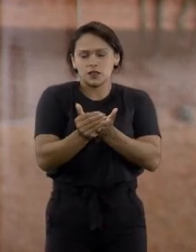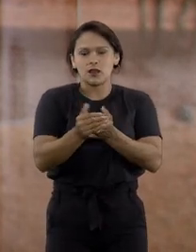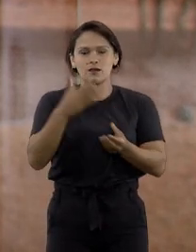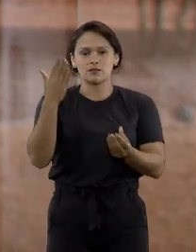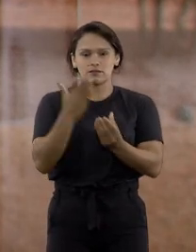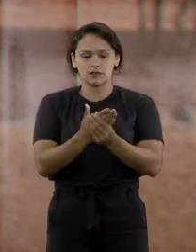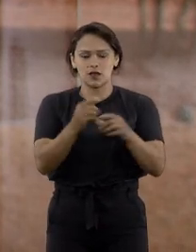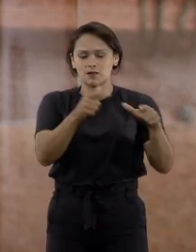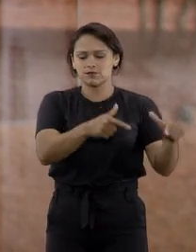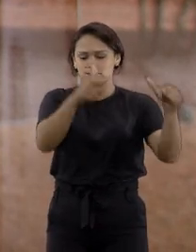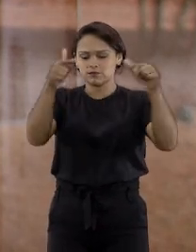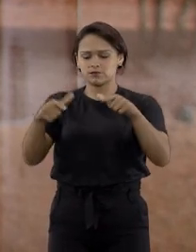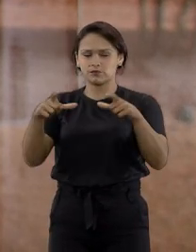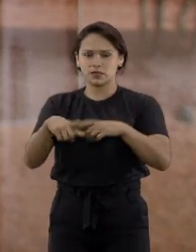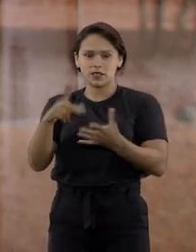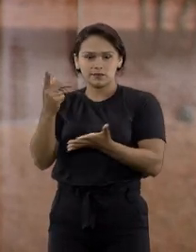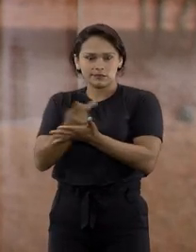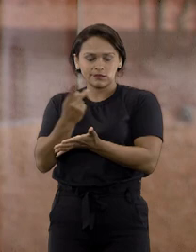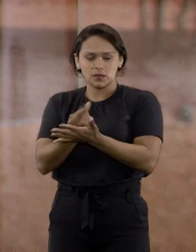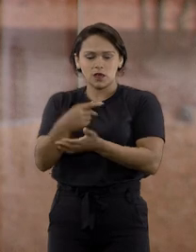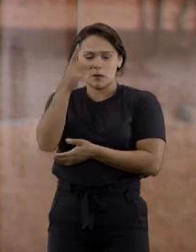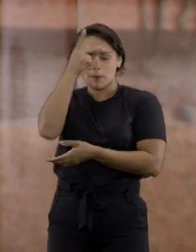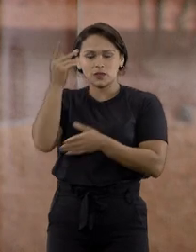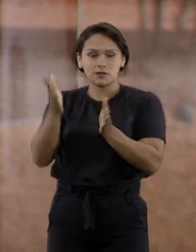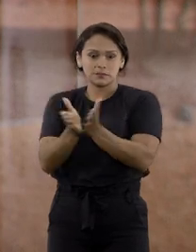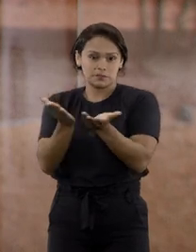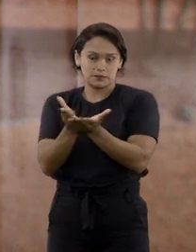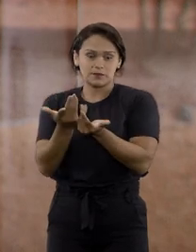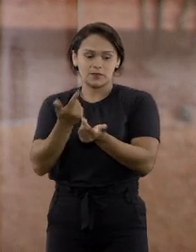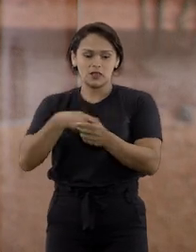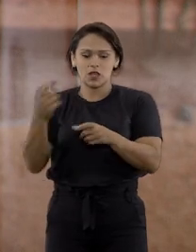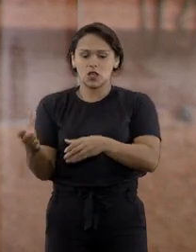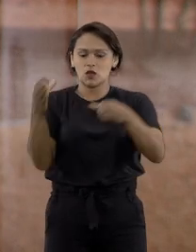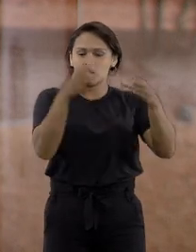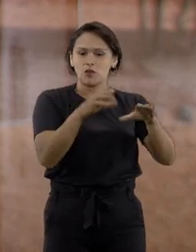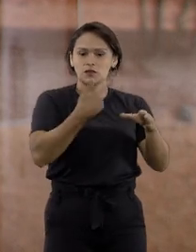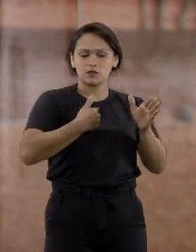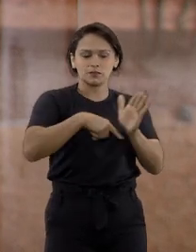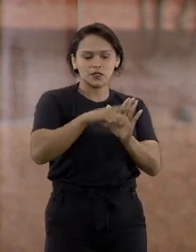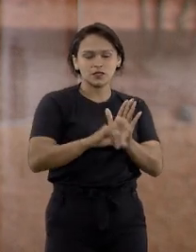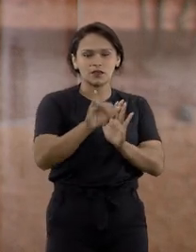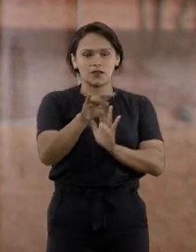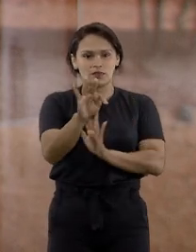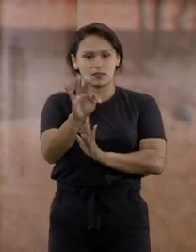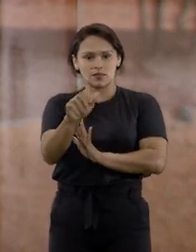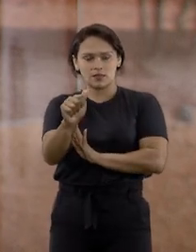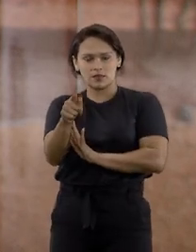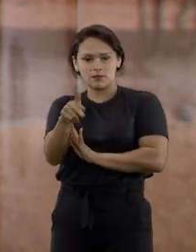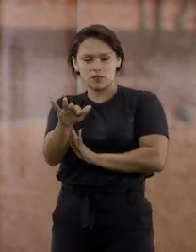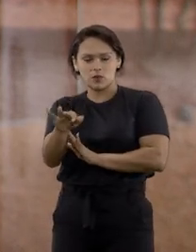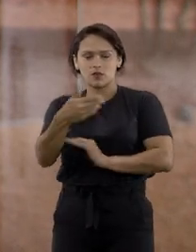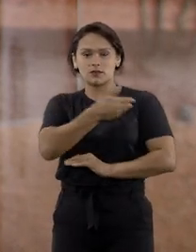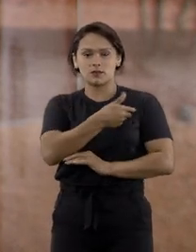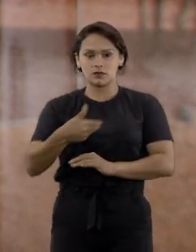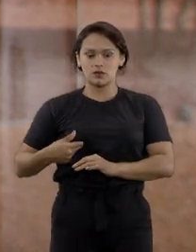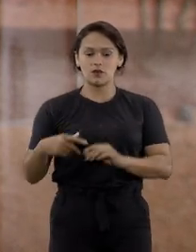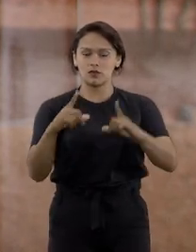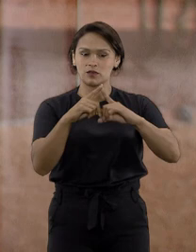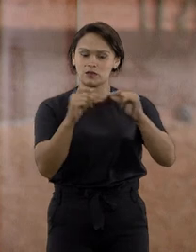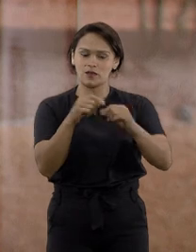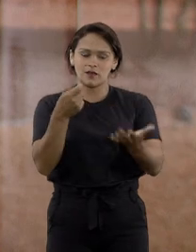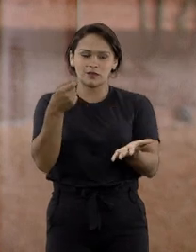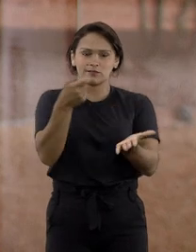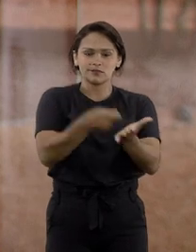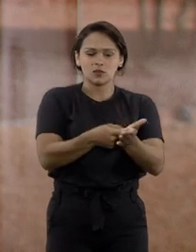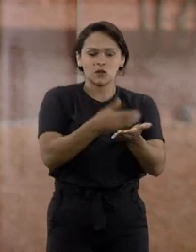parte da área foi ocupada irregularmente por pessoas de baixa renda e em outra parte, denominada Itapuã Parque, o governo do DF decidiu